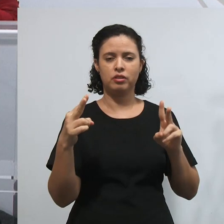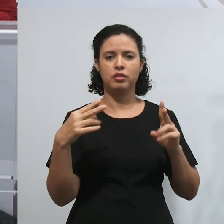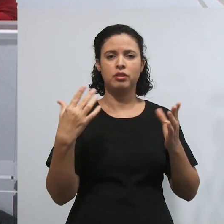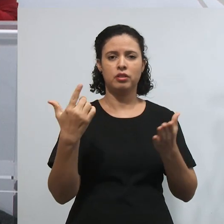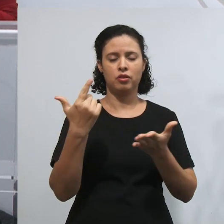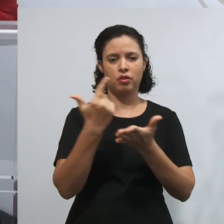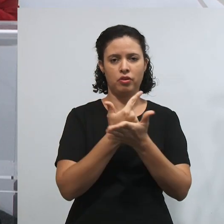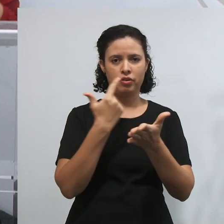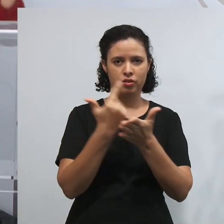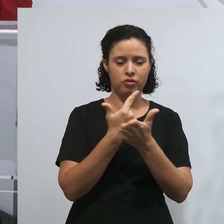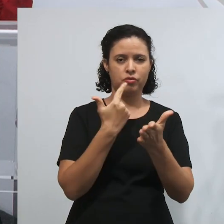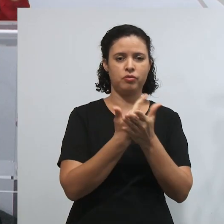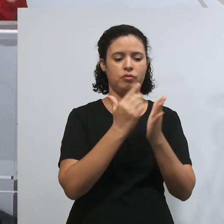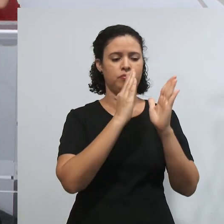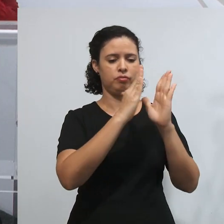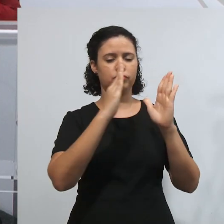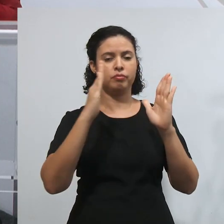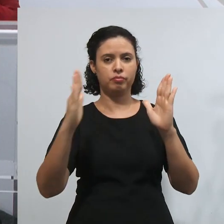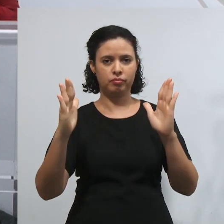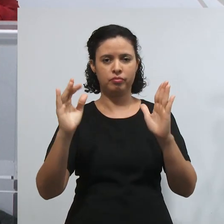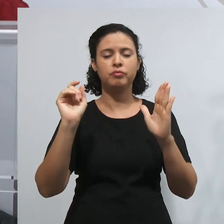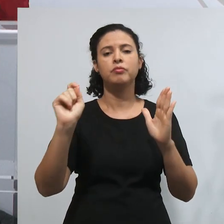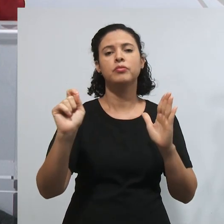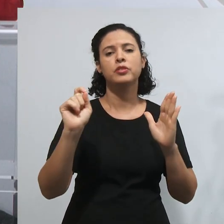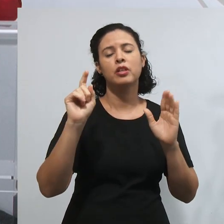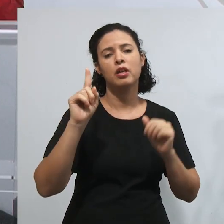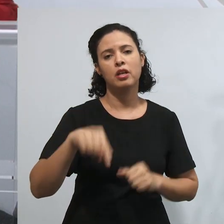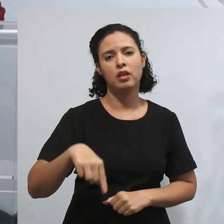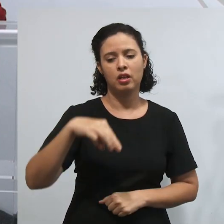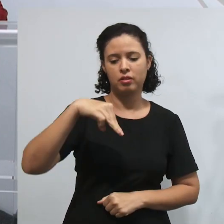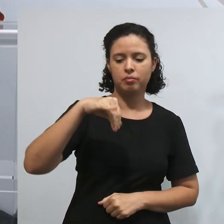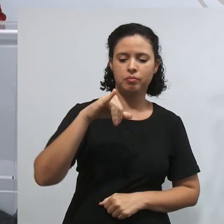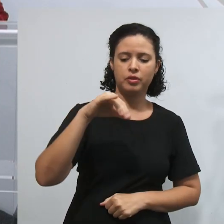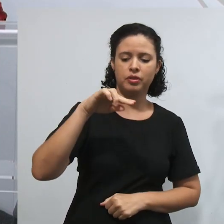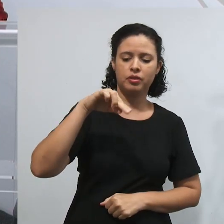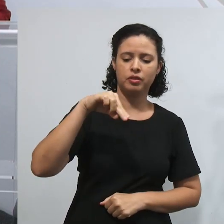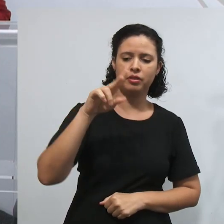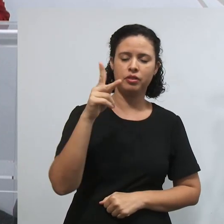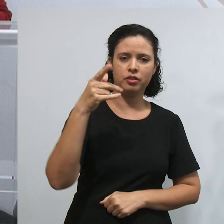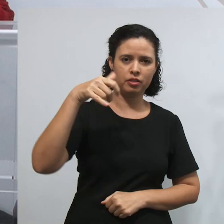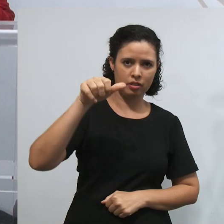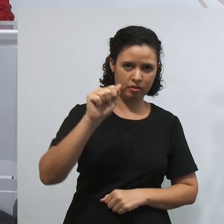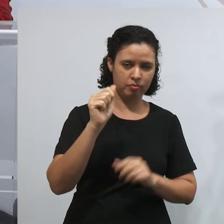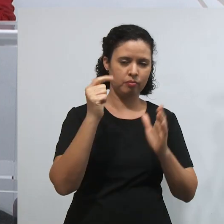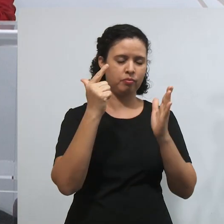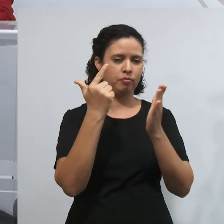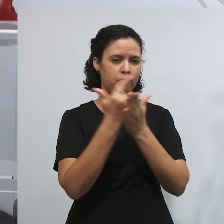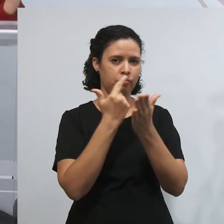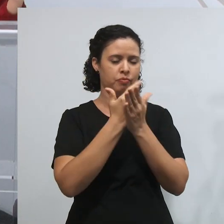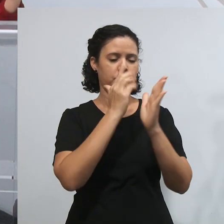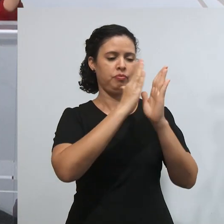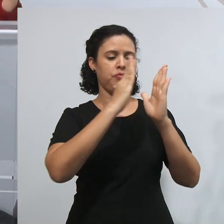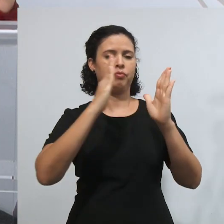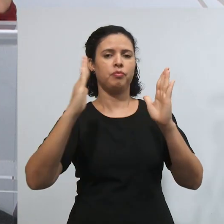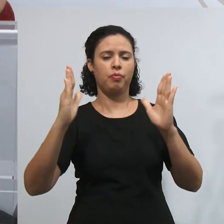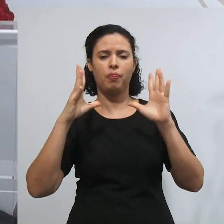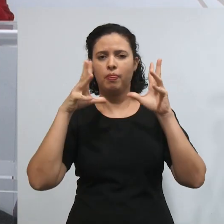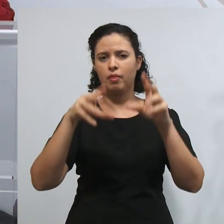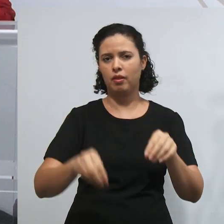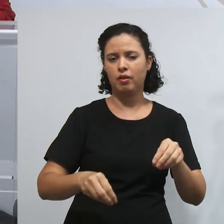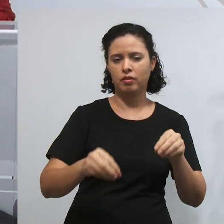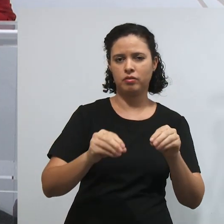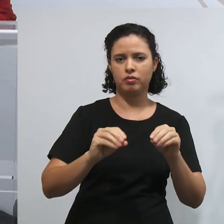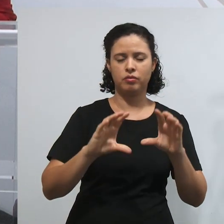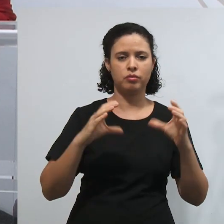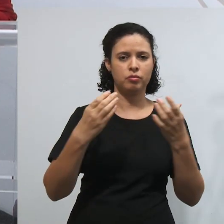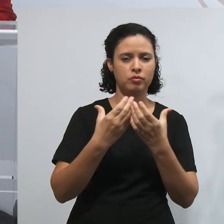nossa biblioteca, no caso, a minha biblioteca, que é ofertada pelo IFRO, para toda a nossa comunidade estudante,